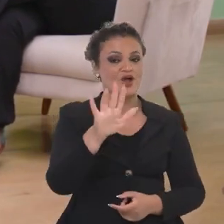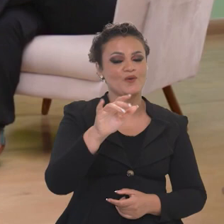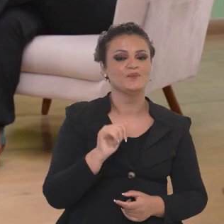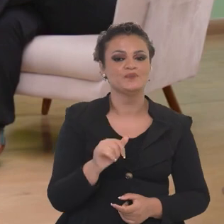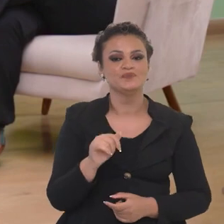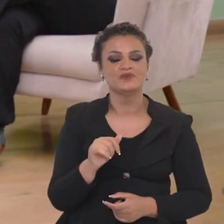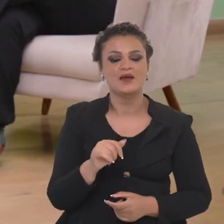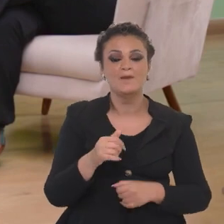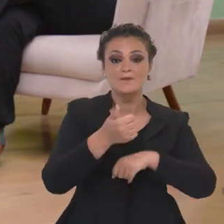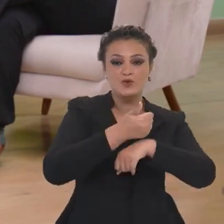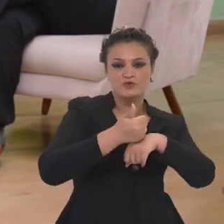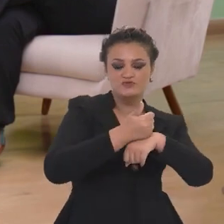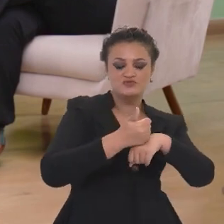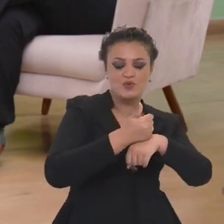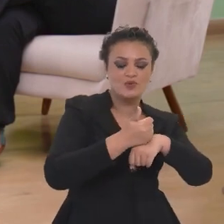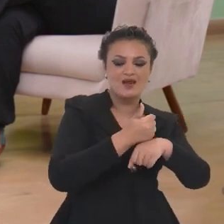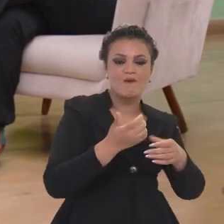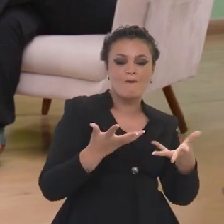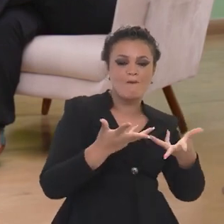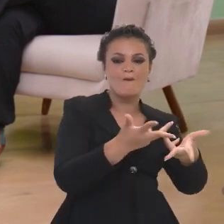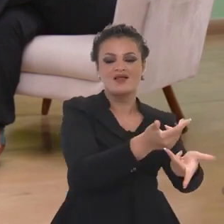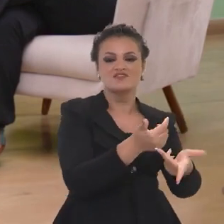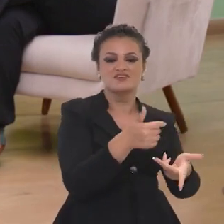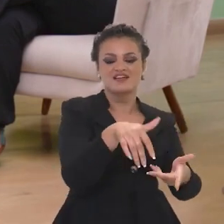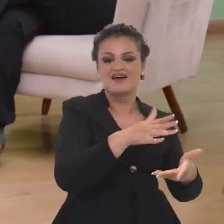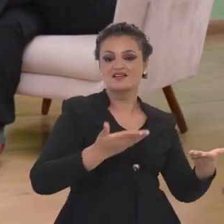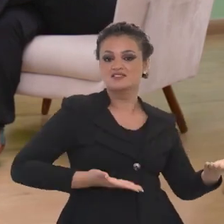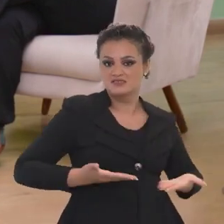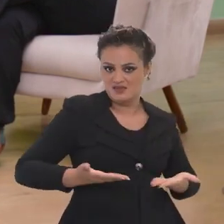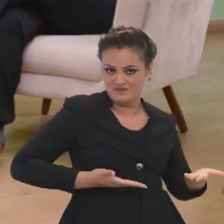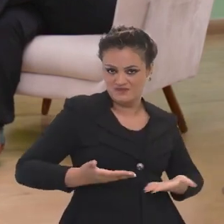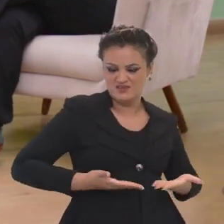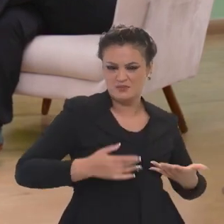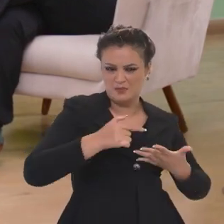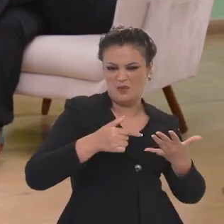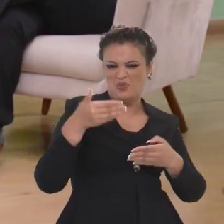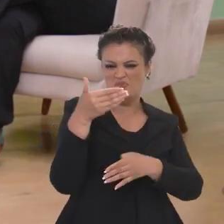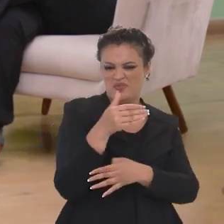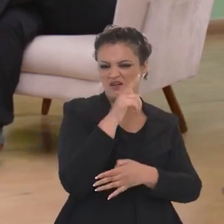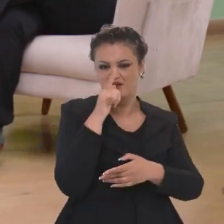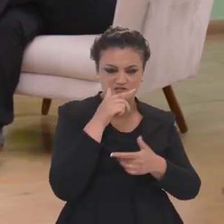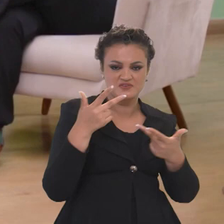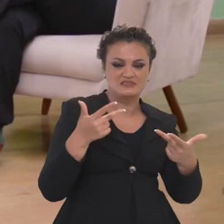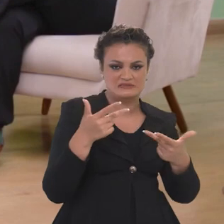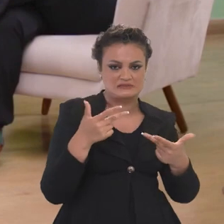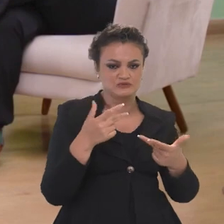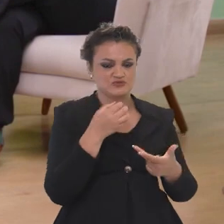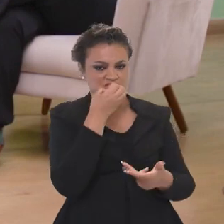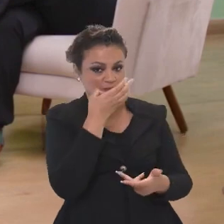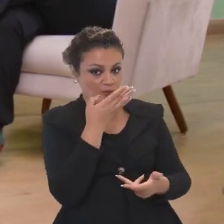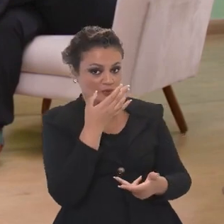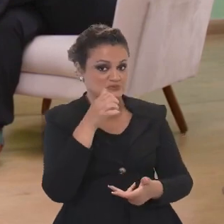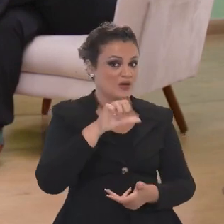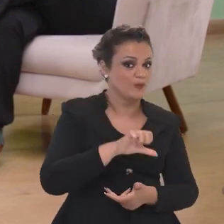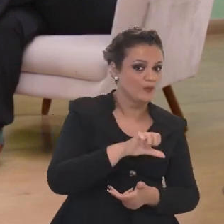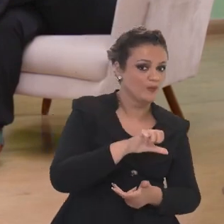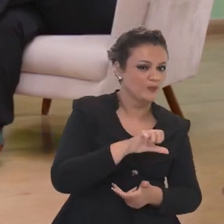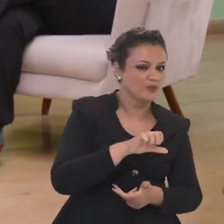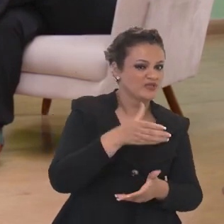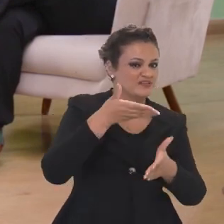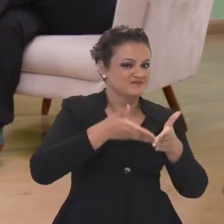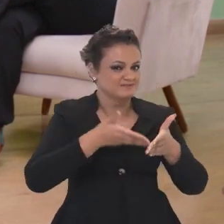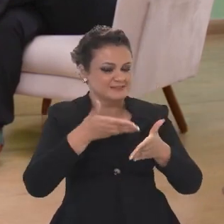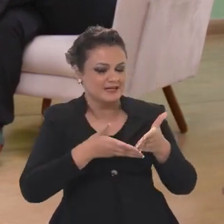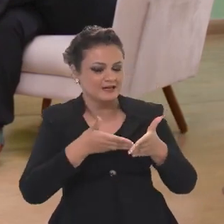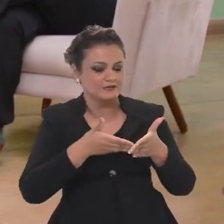na volta. A qualificação da mão de obra e do setor de serviços aqui no Brasil é um obstáculo? É um